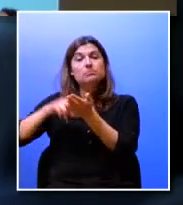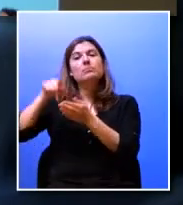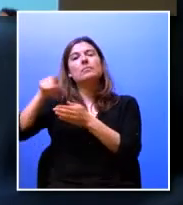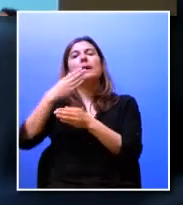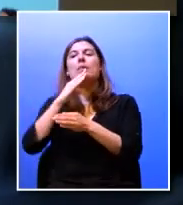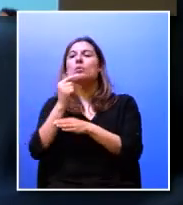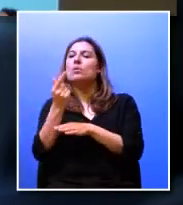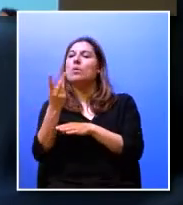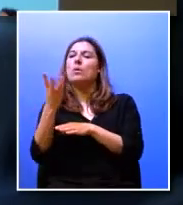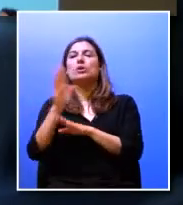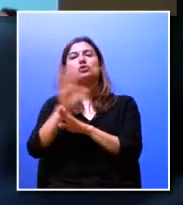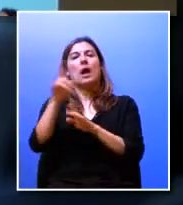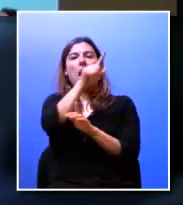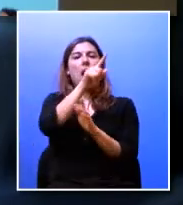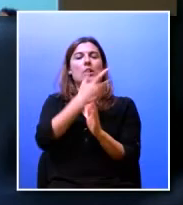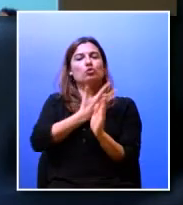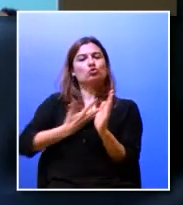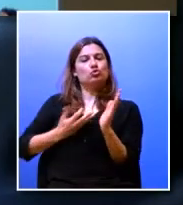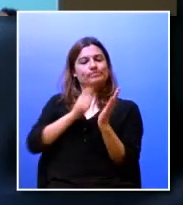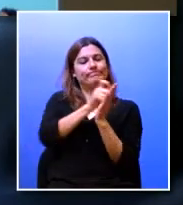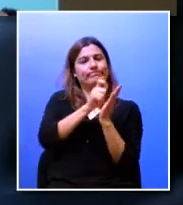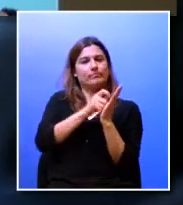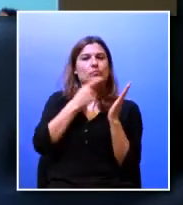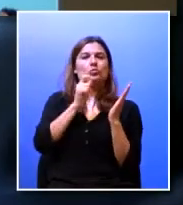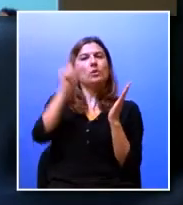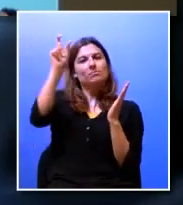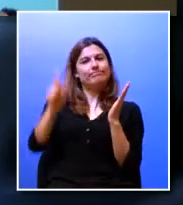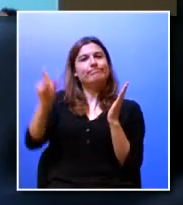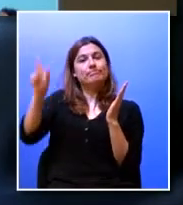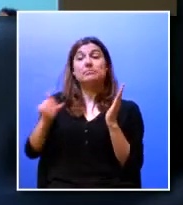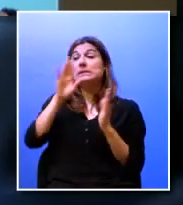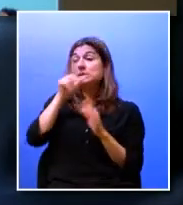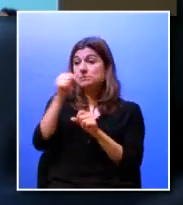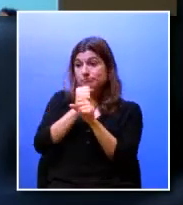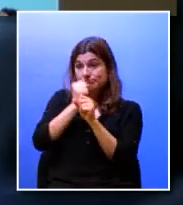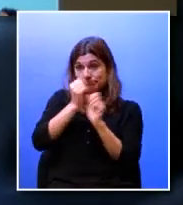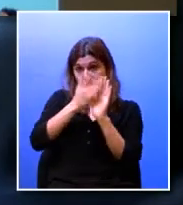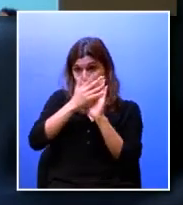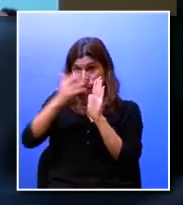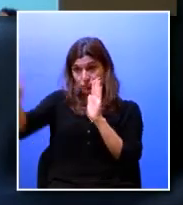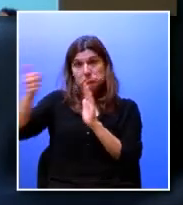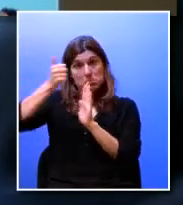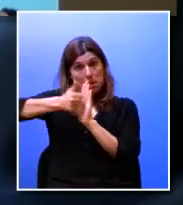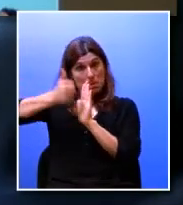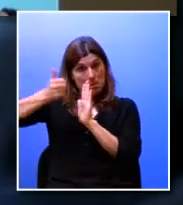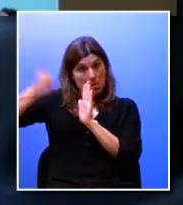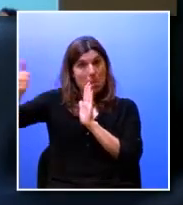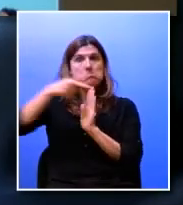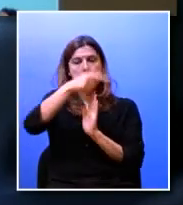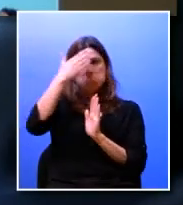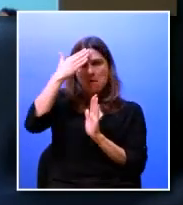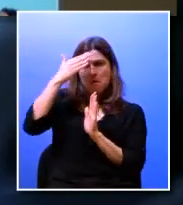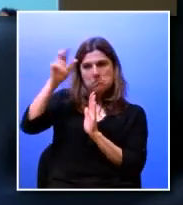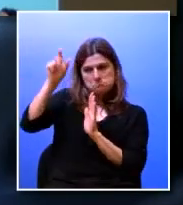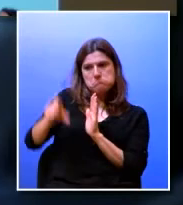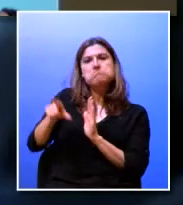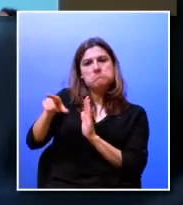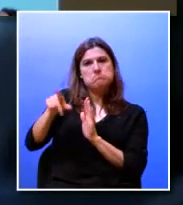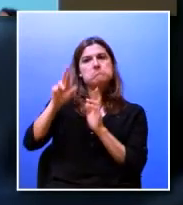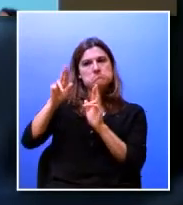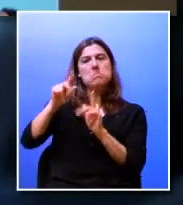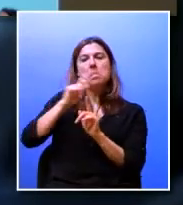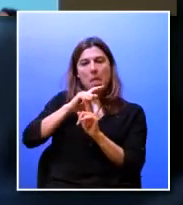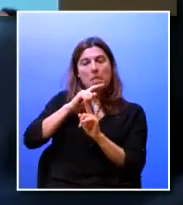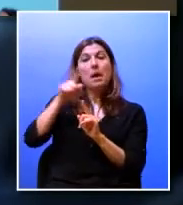tipicamente tão sinalizados ou seja subcomportamento se o desempenho do aluno for em linha com aquilo que é as expectativas das empresas são